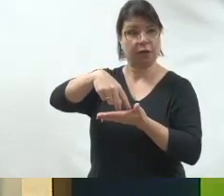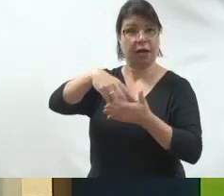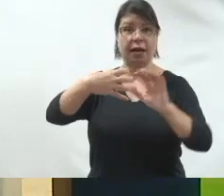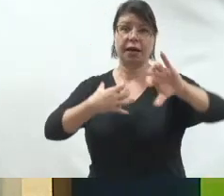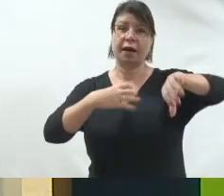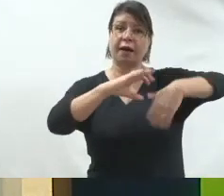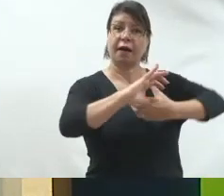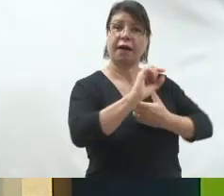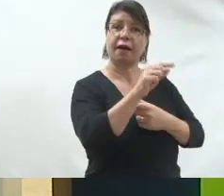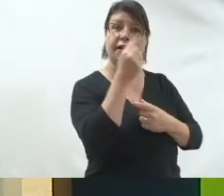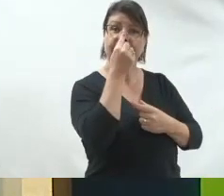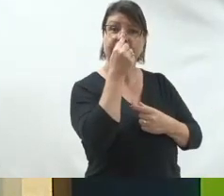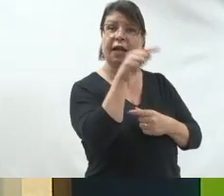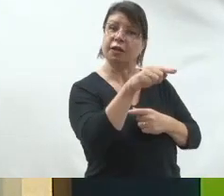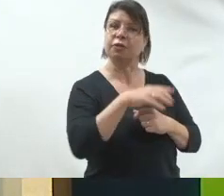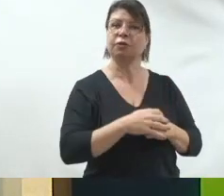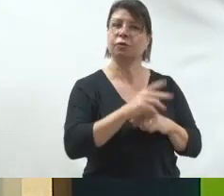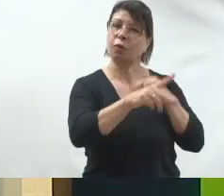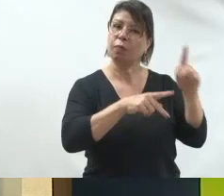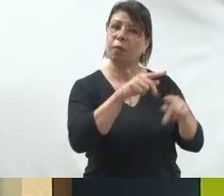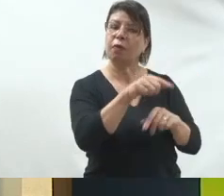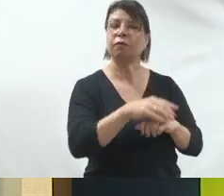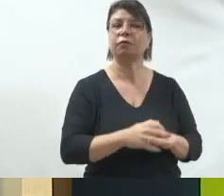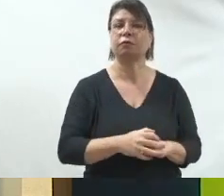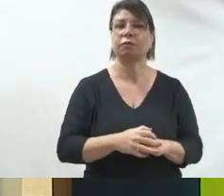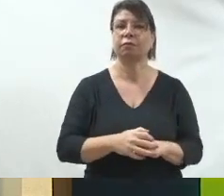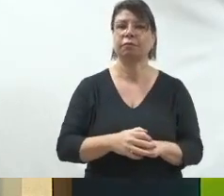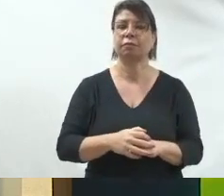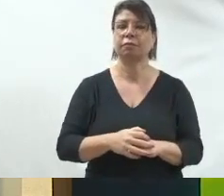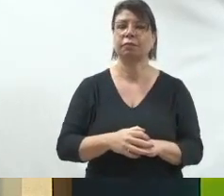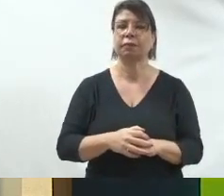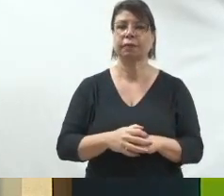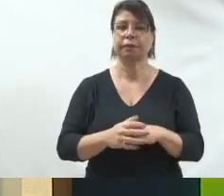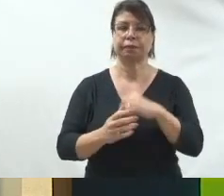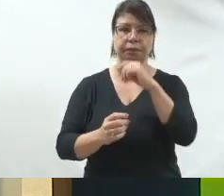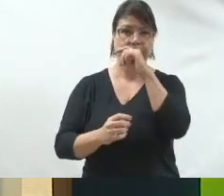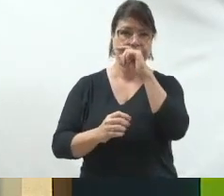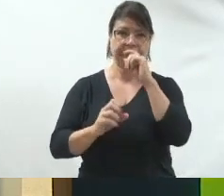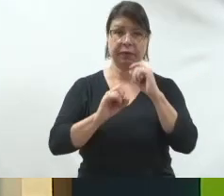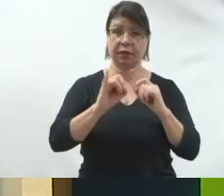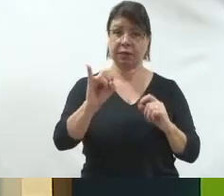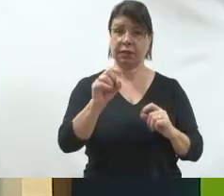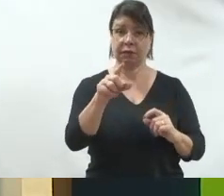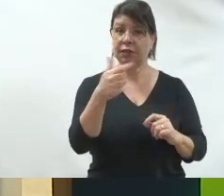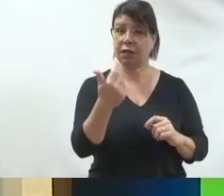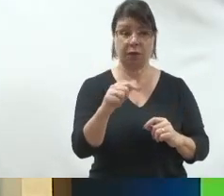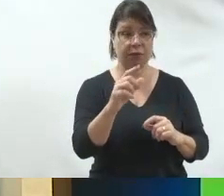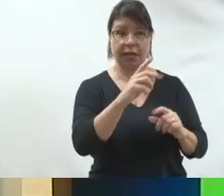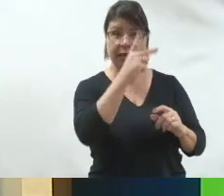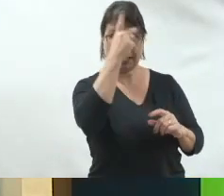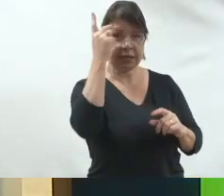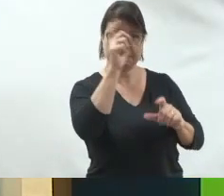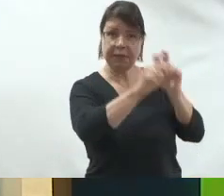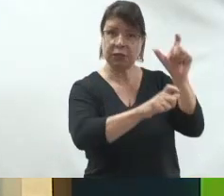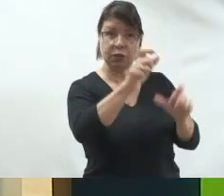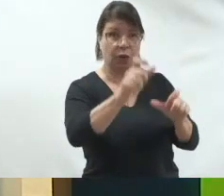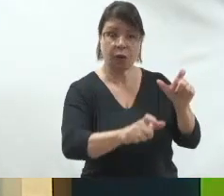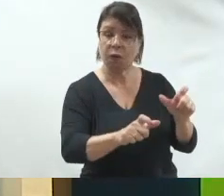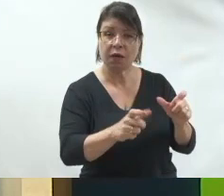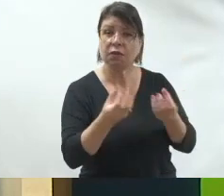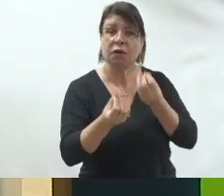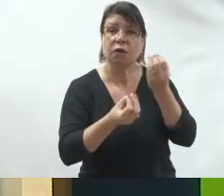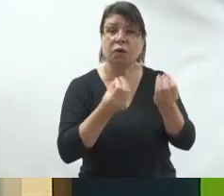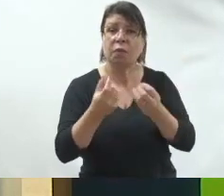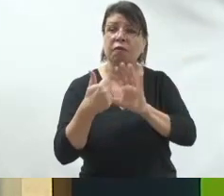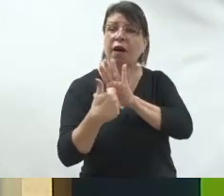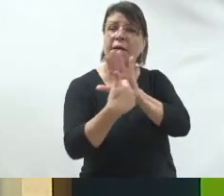E o que nós temos aí? Nóbi, se você não tem o eleitorado, você não tem meios de acessar esse eleitorado, como é que você vai